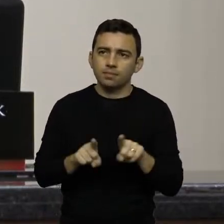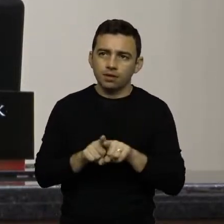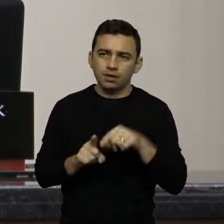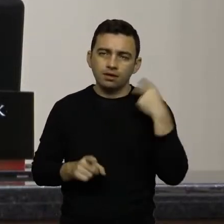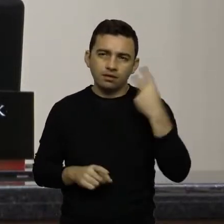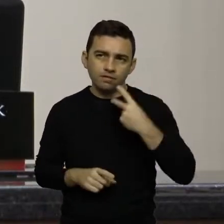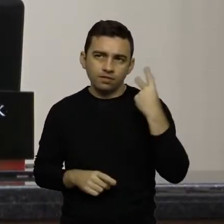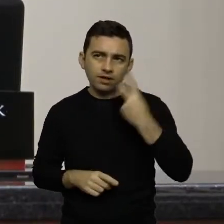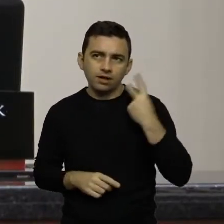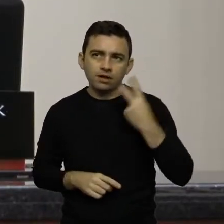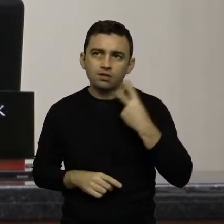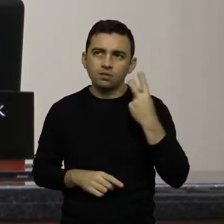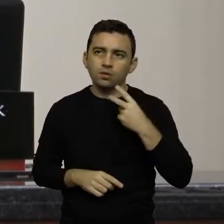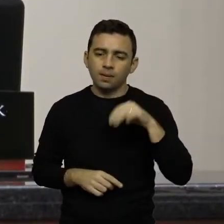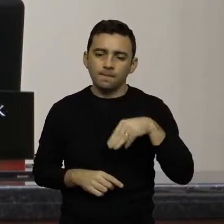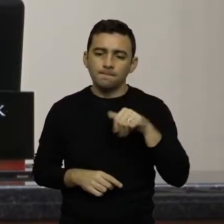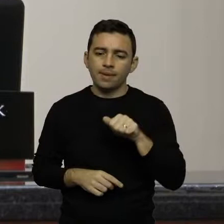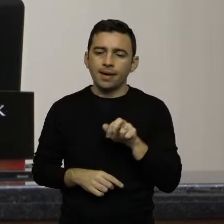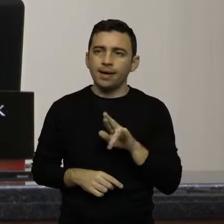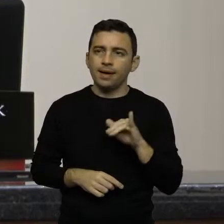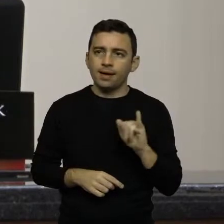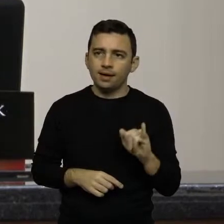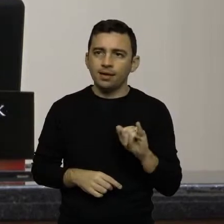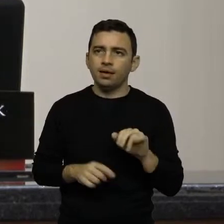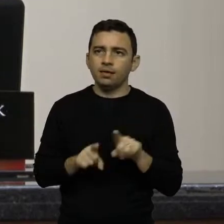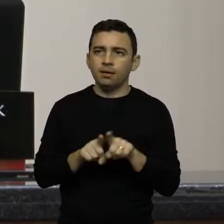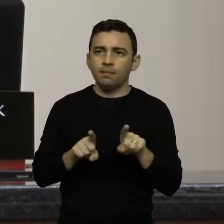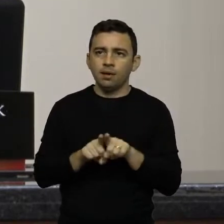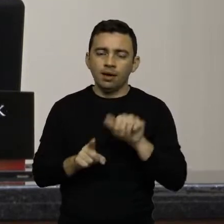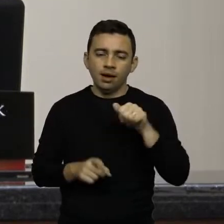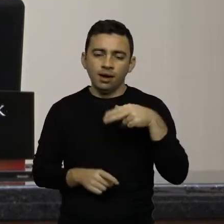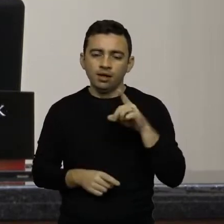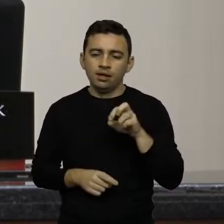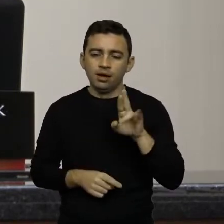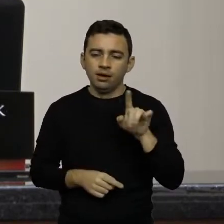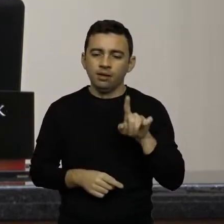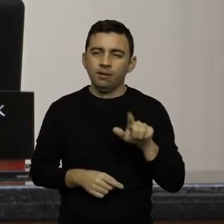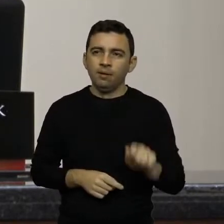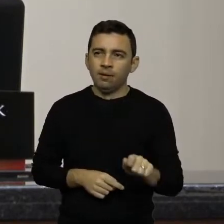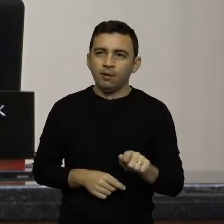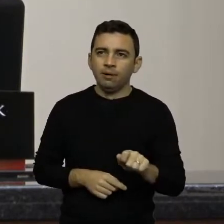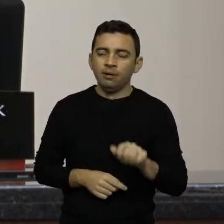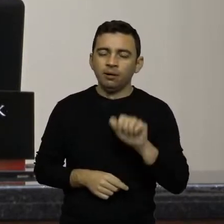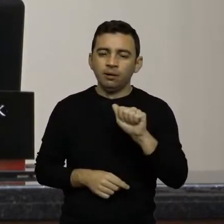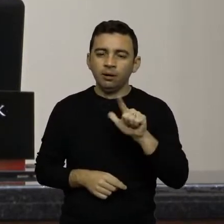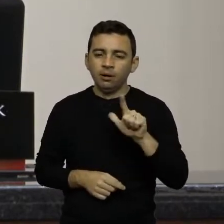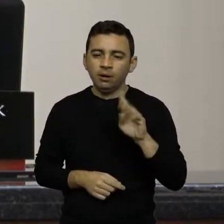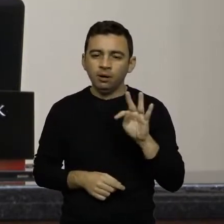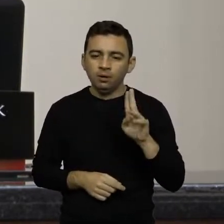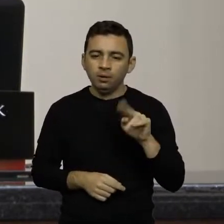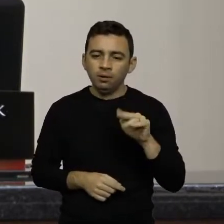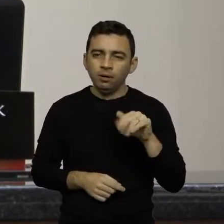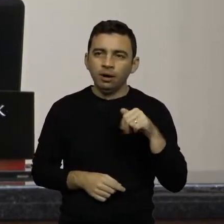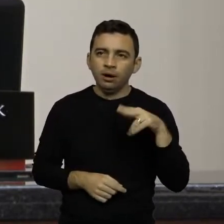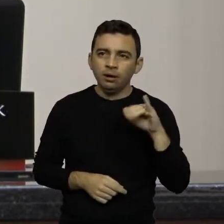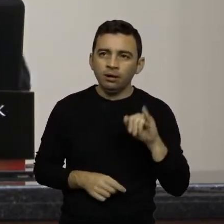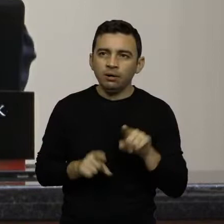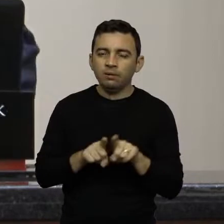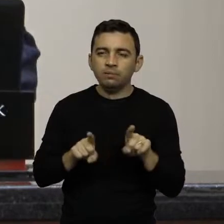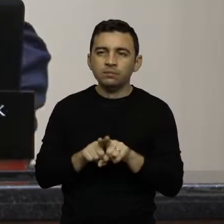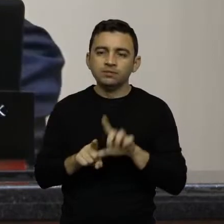Capeleto, Andressa Rott, a Tuani Balbinotti e a Deise Nila,